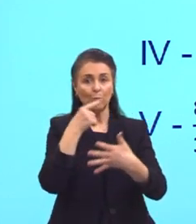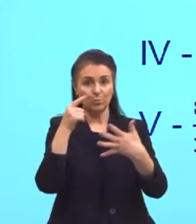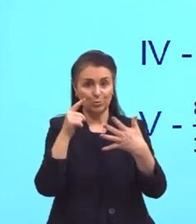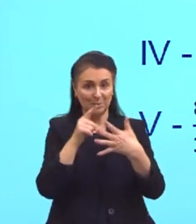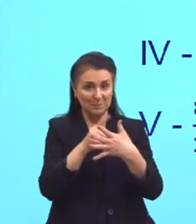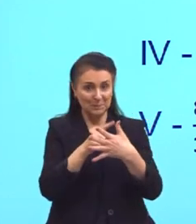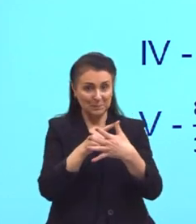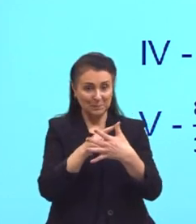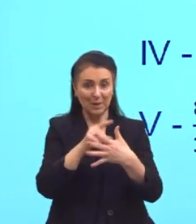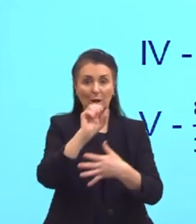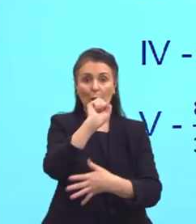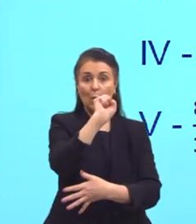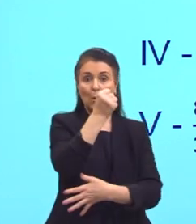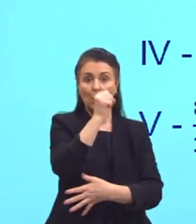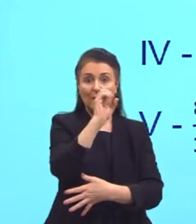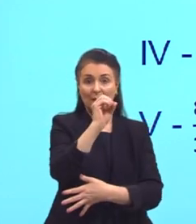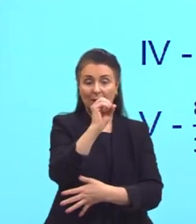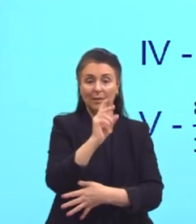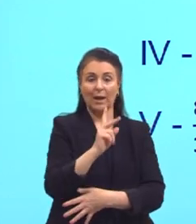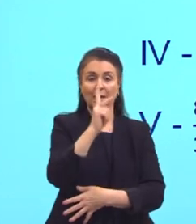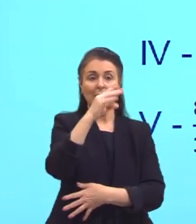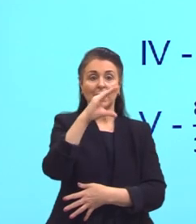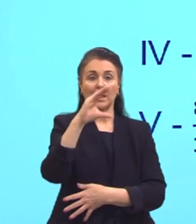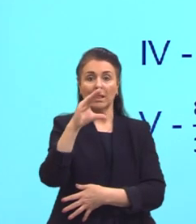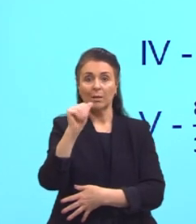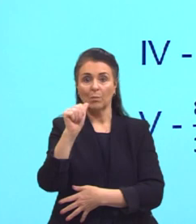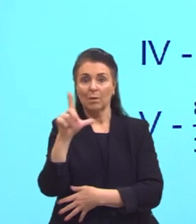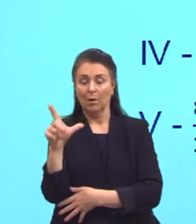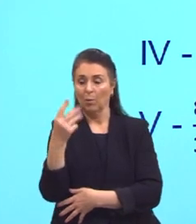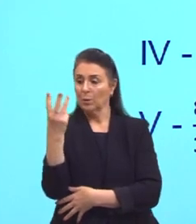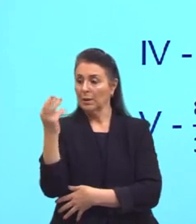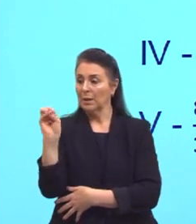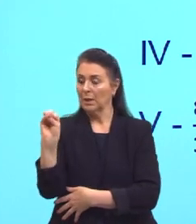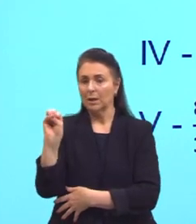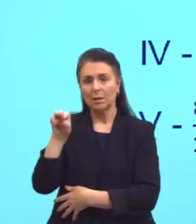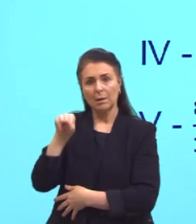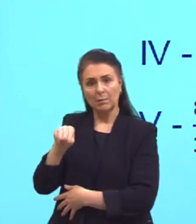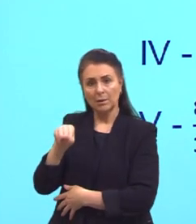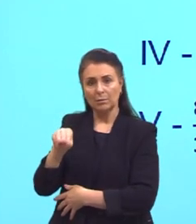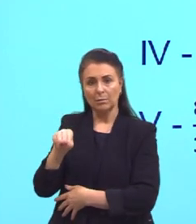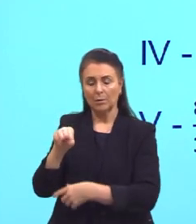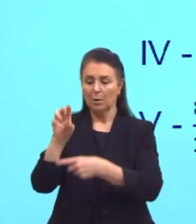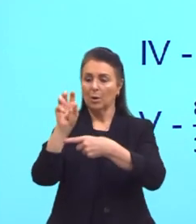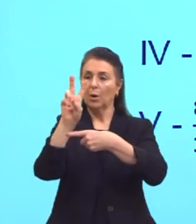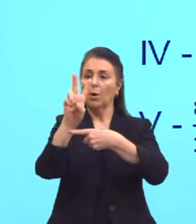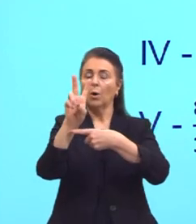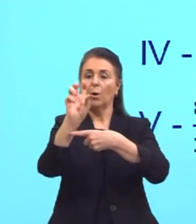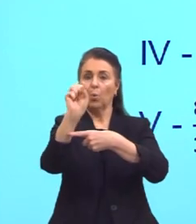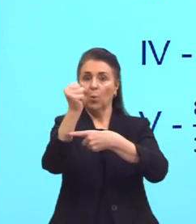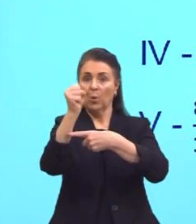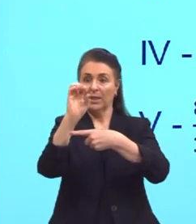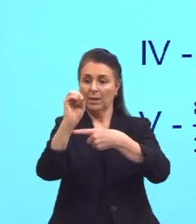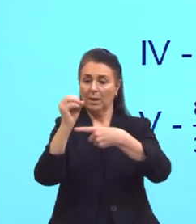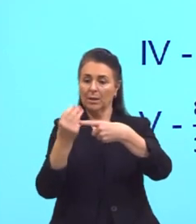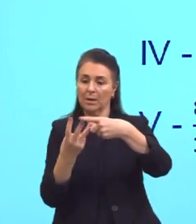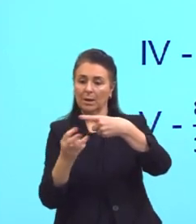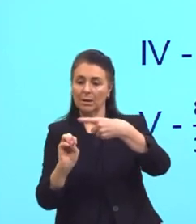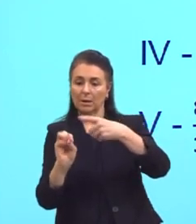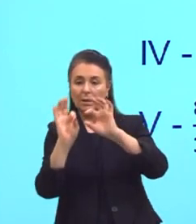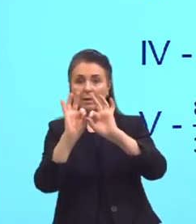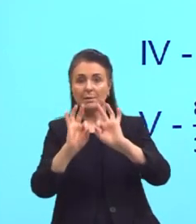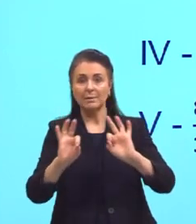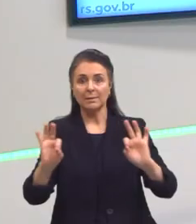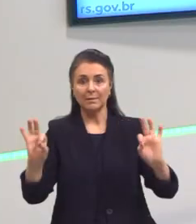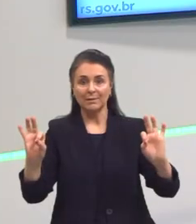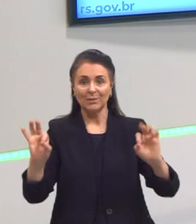80 quilocalorias para 30 minutos. 80 está para 30, simplifiquei aqui,